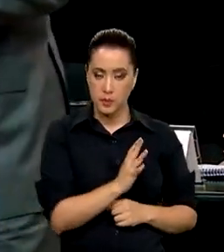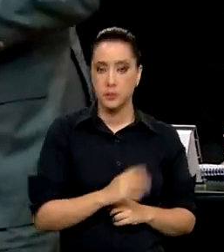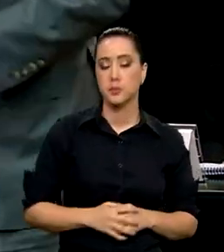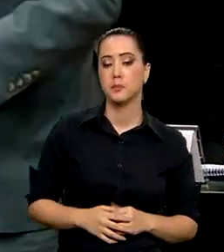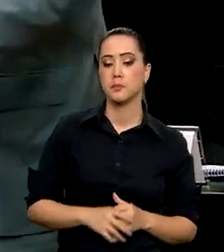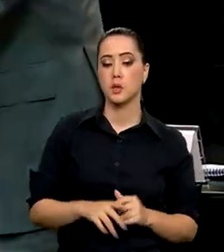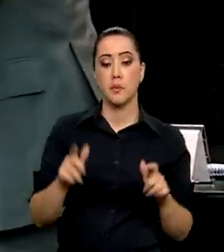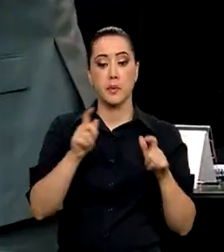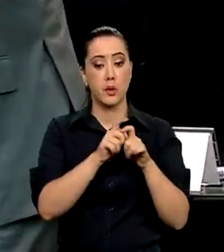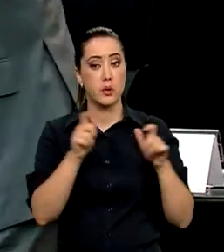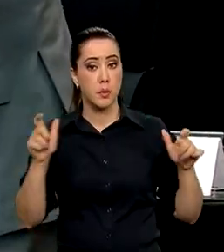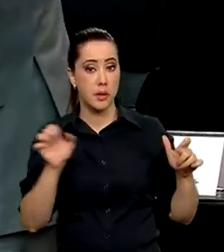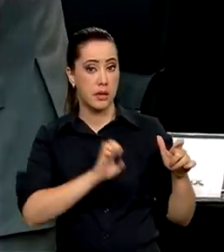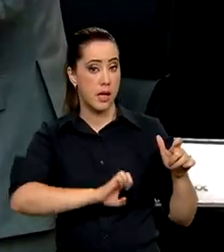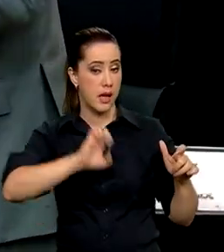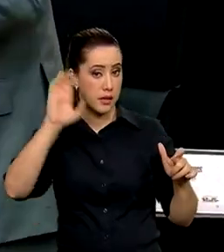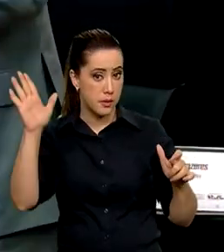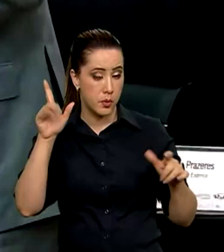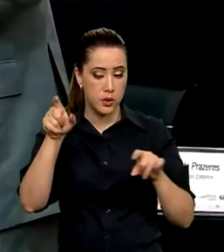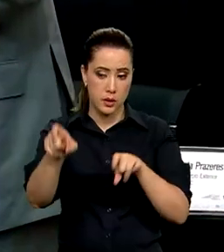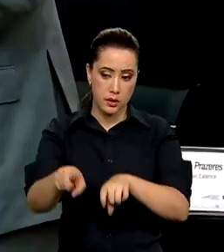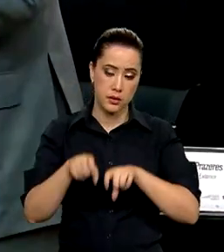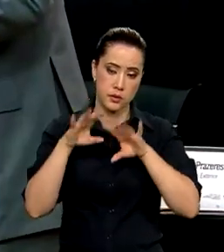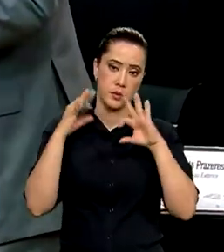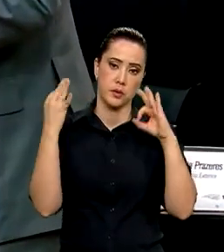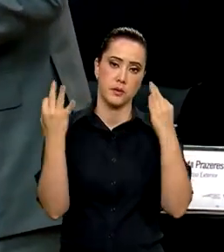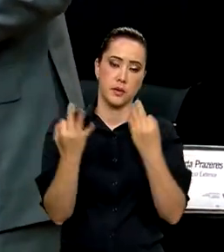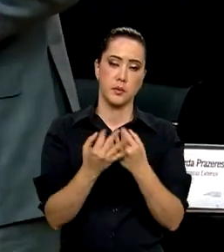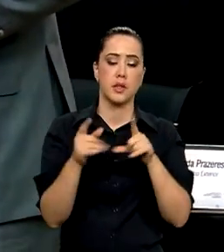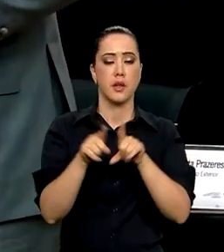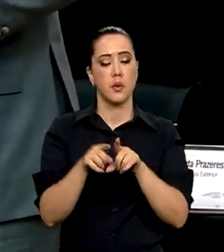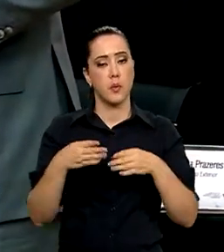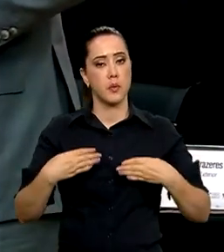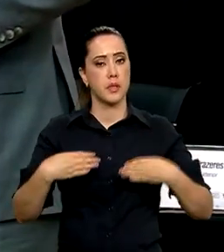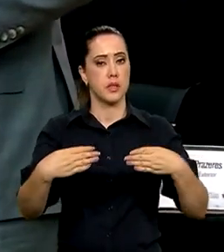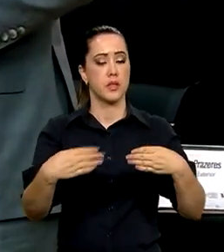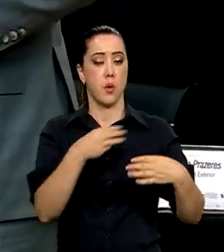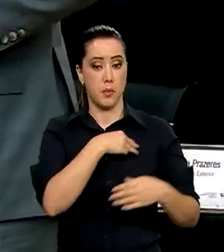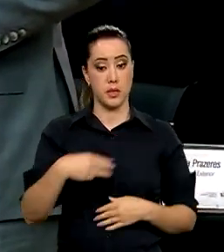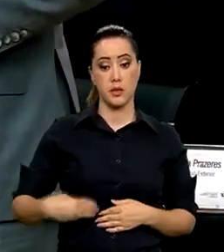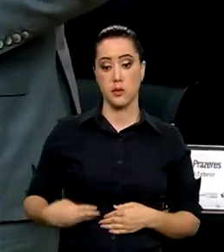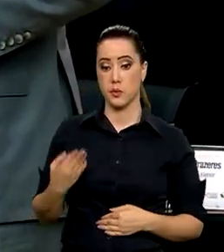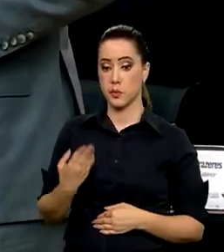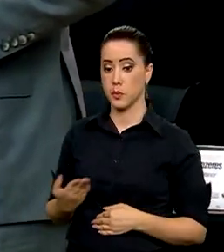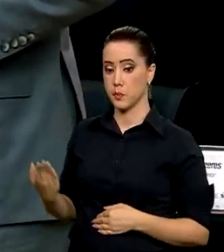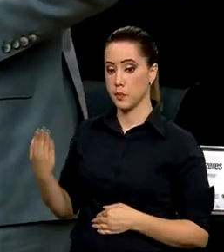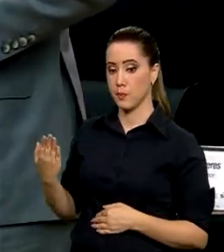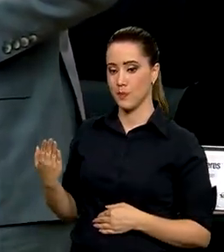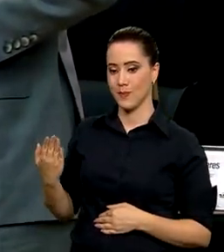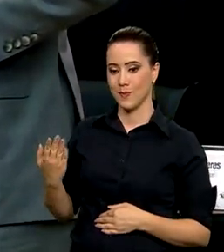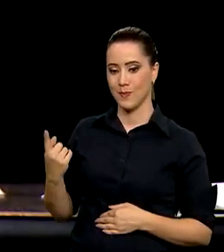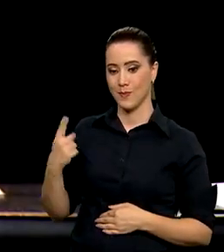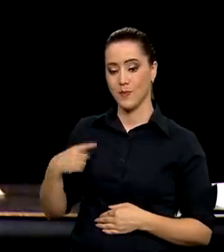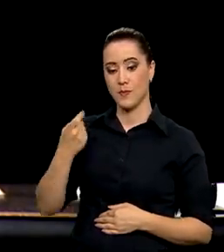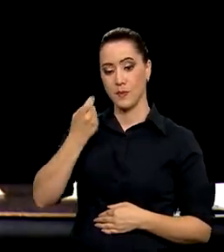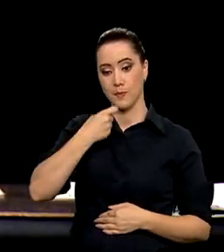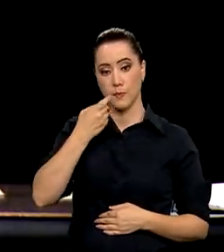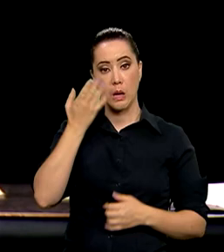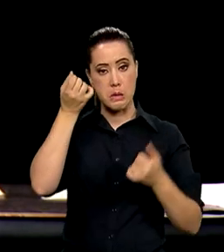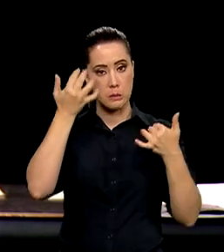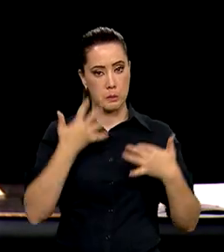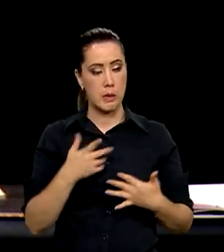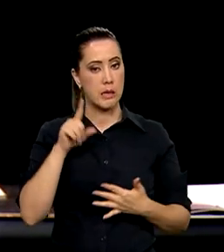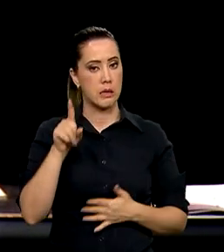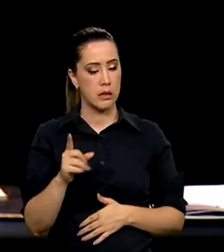aumentar as exportações entre agricultores familiares, o ministro do Desenvolvimento Agrário e Agricultura Familiar defende